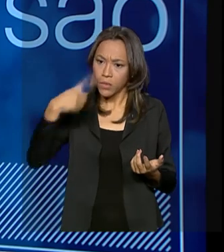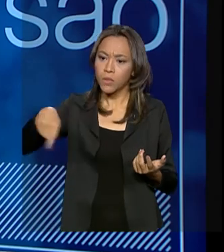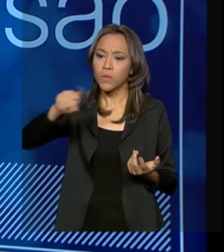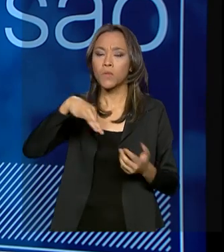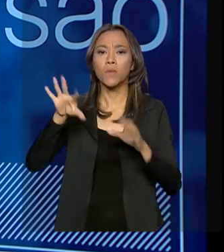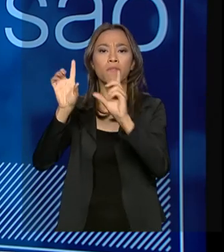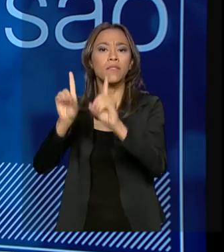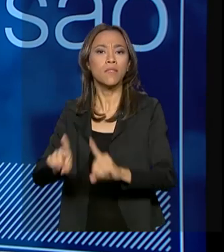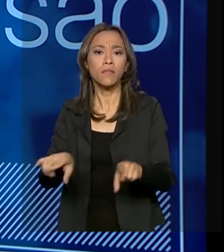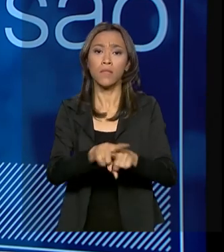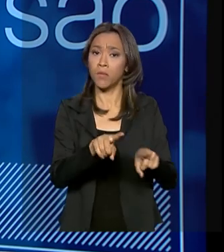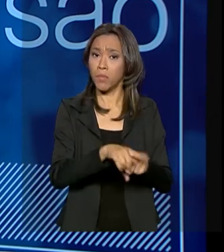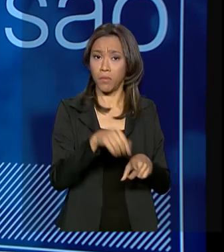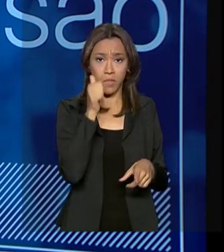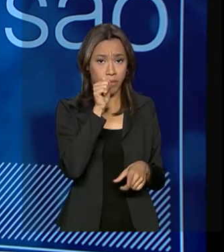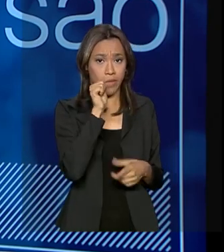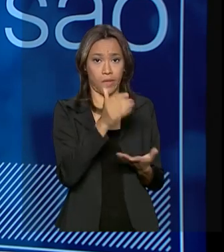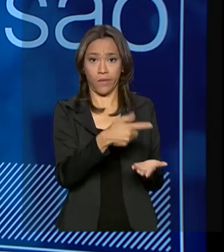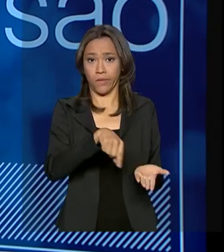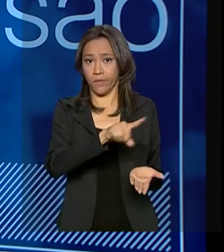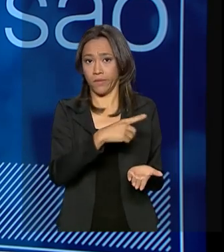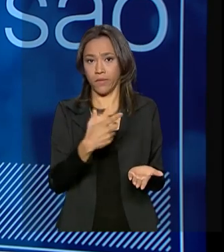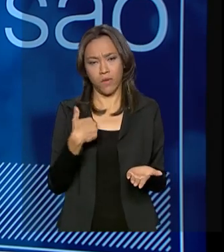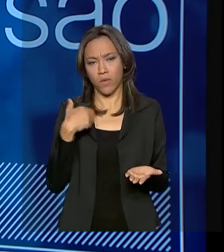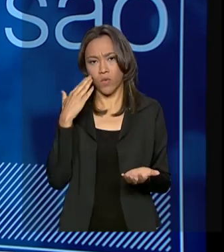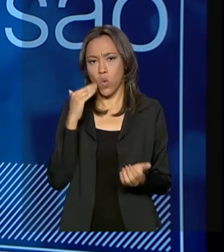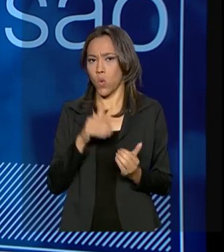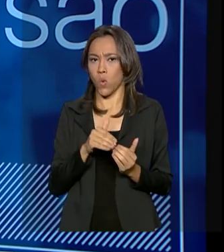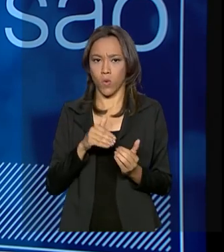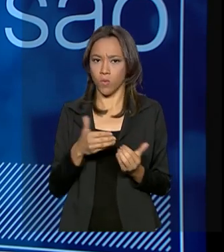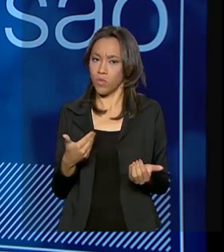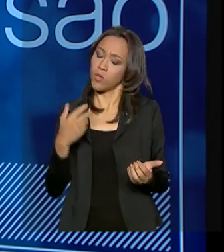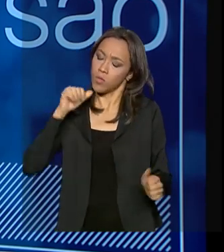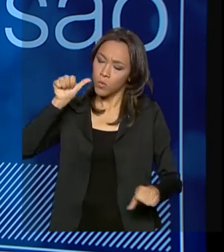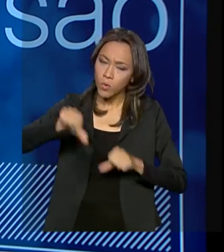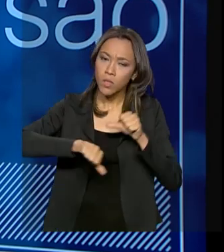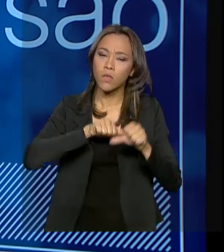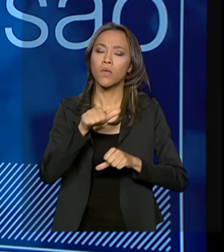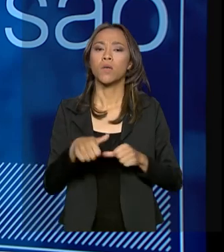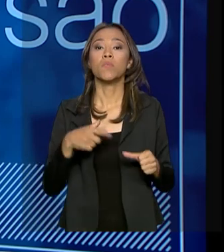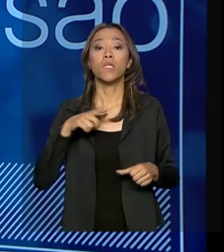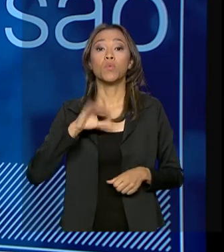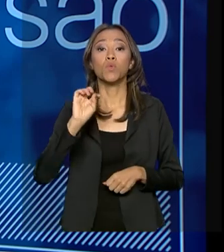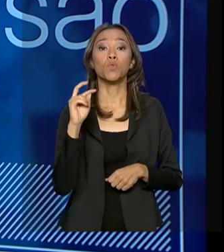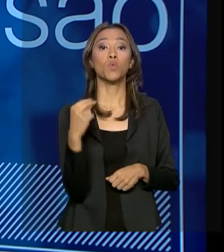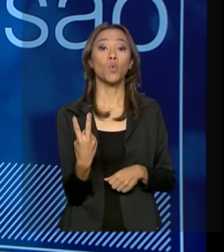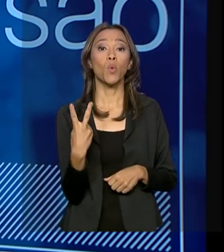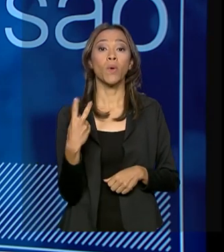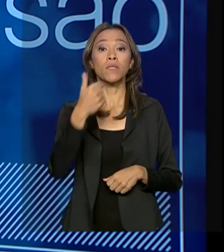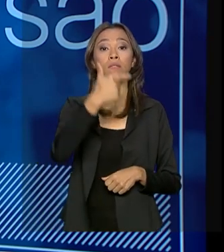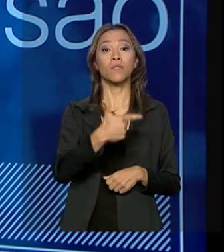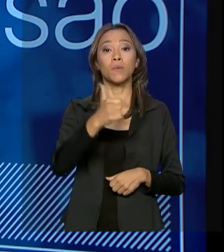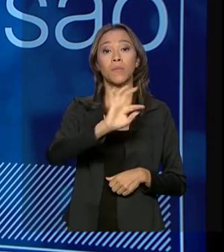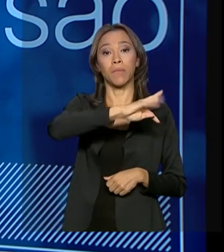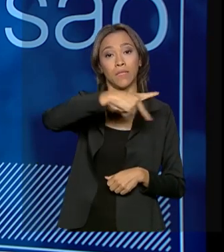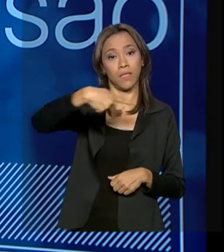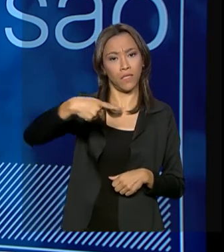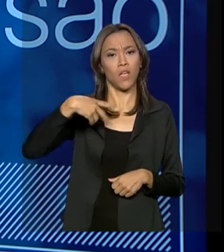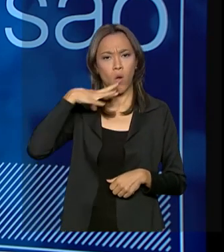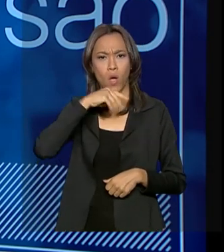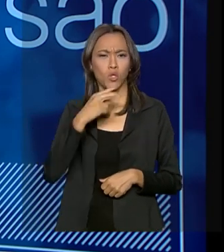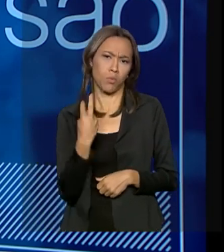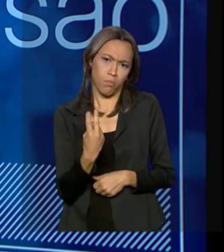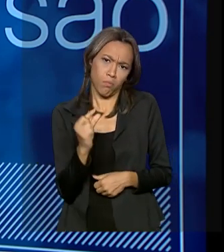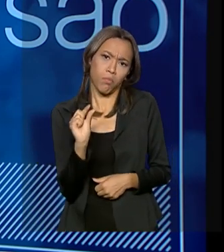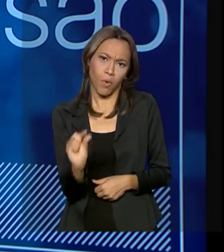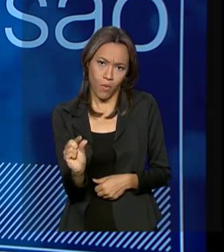mulheres. Então, inaceitável. Nós mudamos isso, nós temos duas vice-presidentes, que eu ainda acho pouco, mas também é o Banco